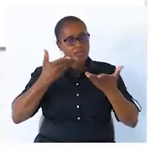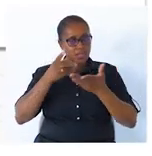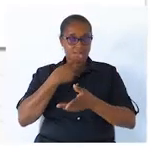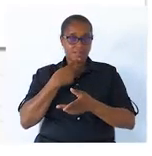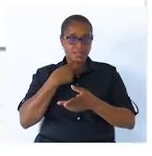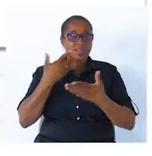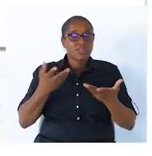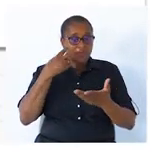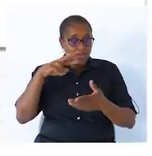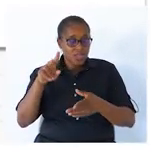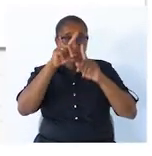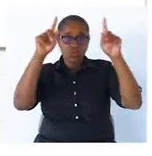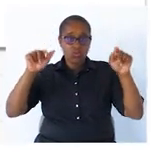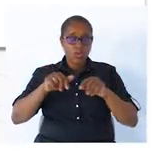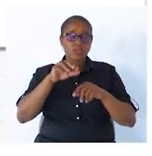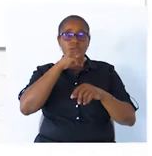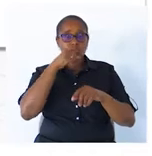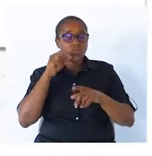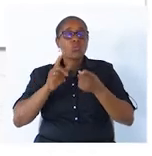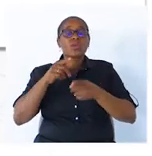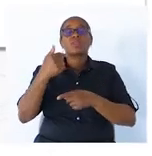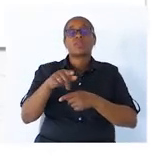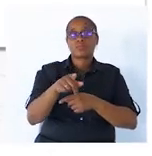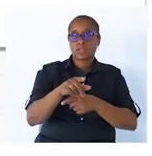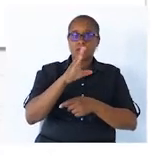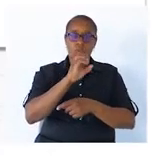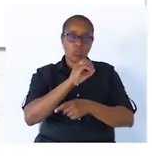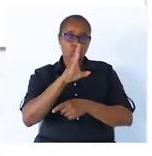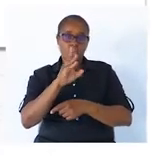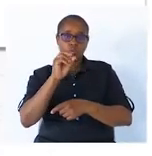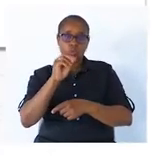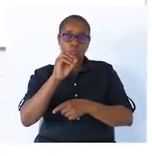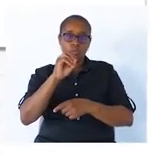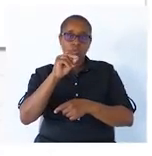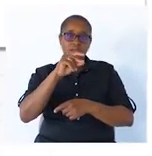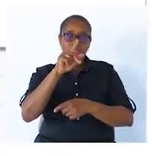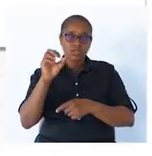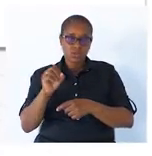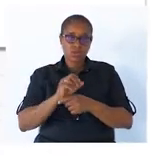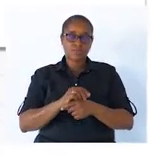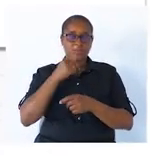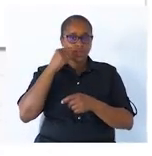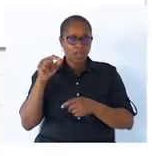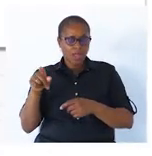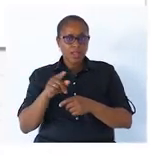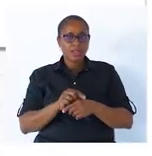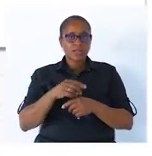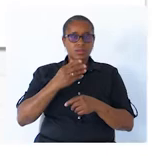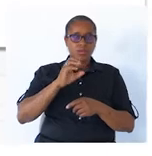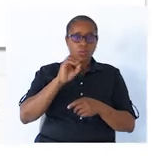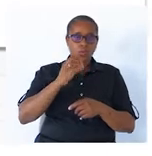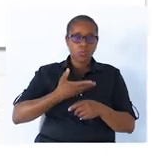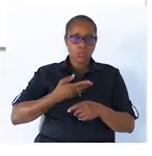Então, vejamos no quadro azul o que é que nós temos. O João, o João, ele, o